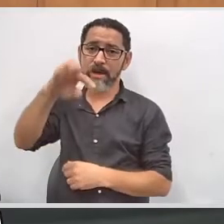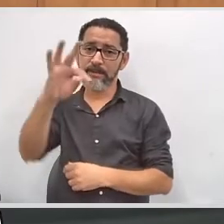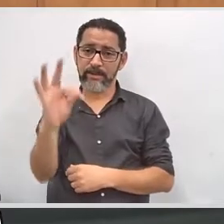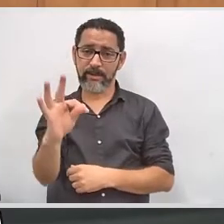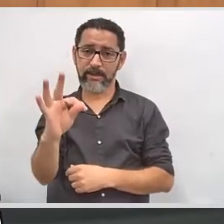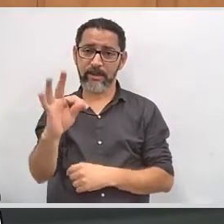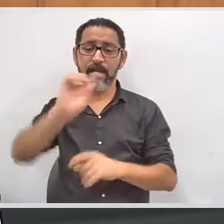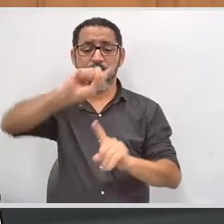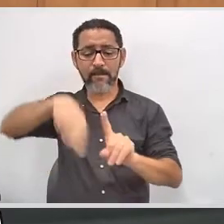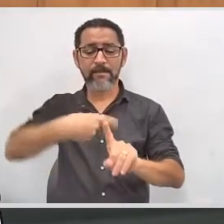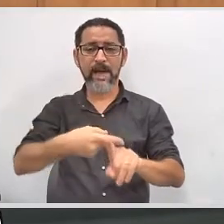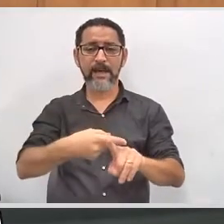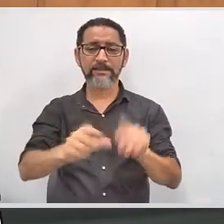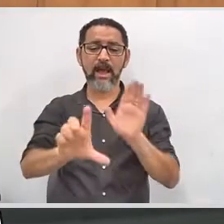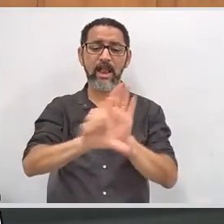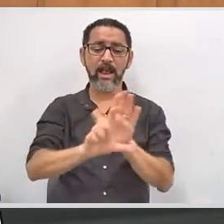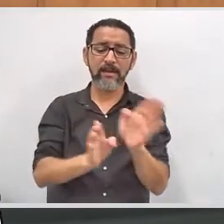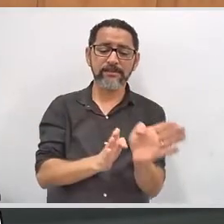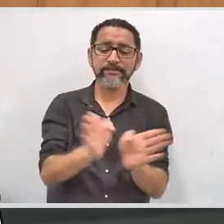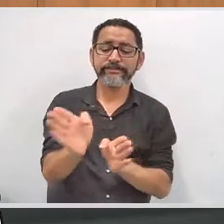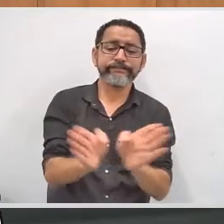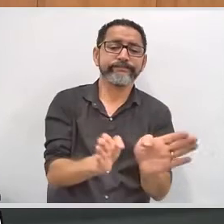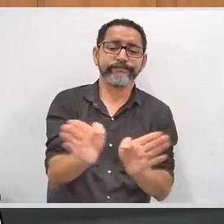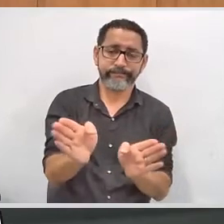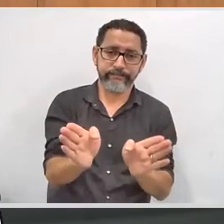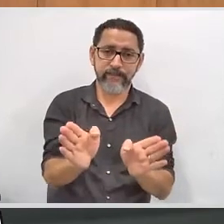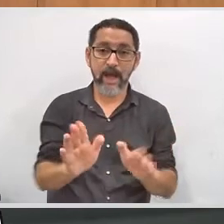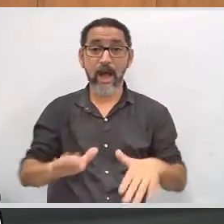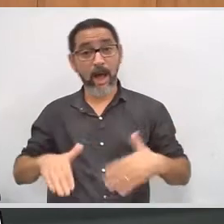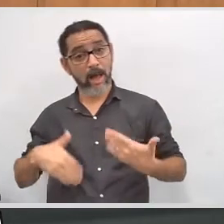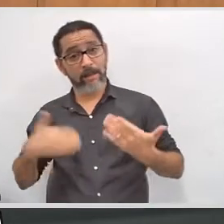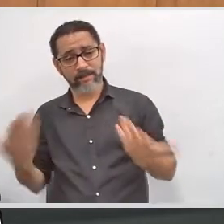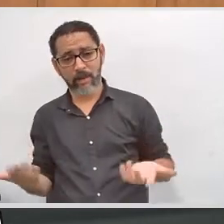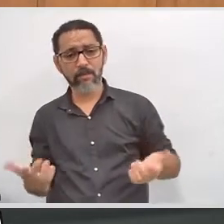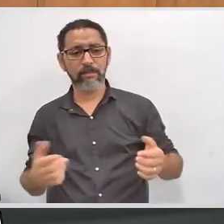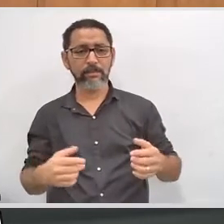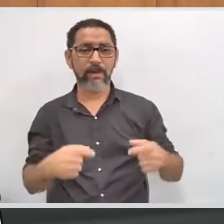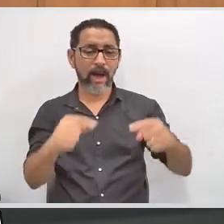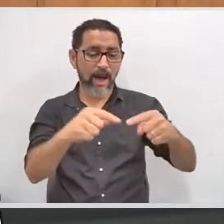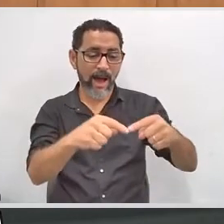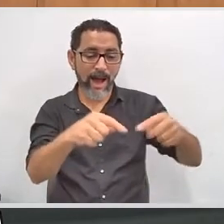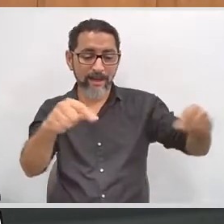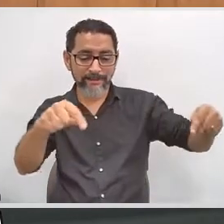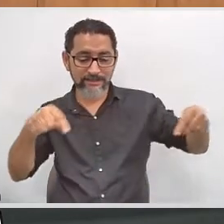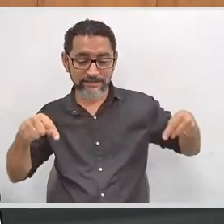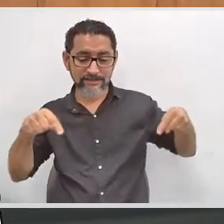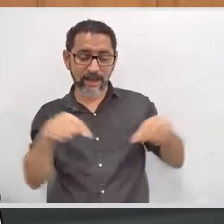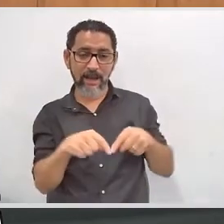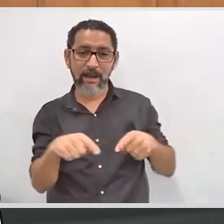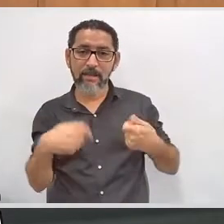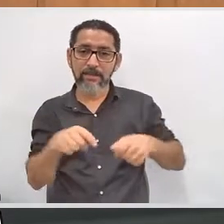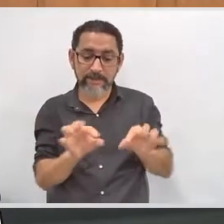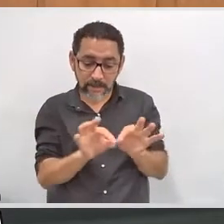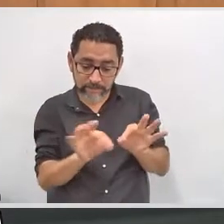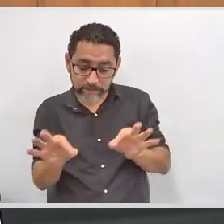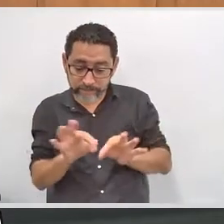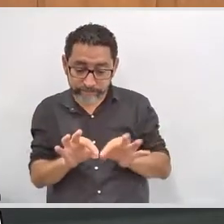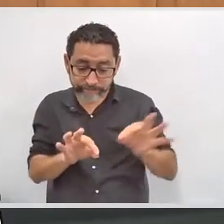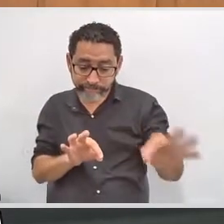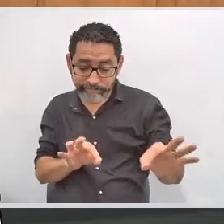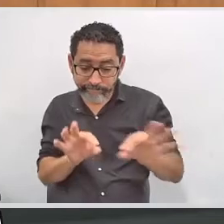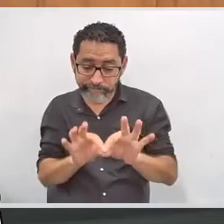salas dos colégios onde permanecem as sessões eleitorais tenham as medidas necessárias